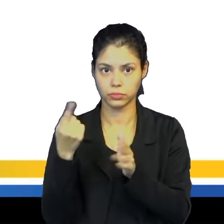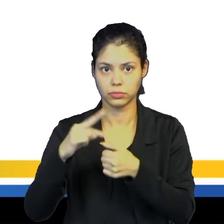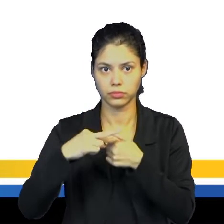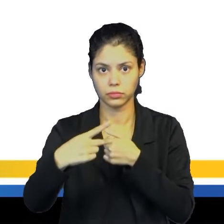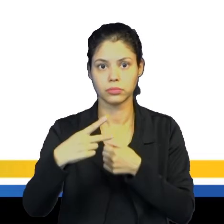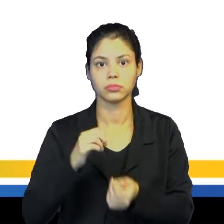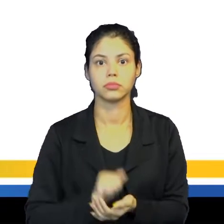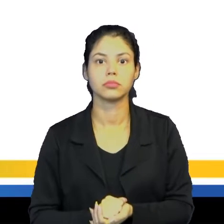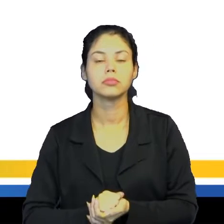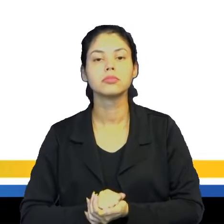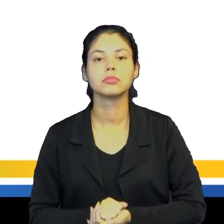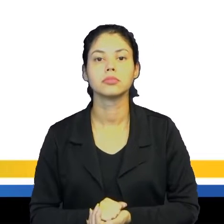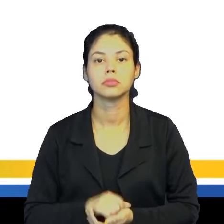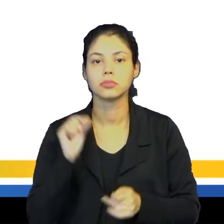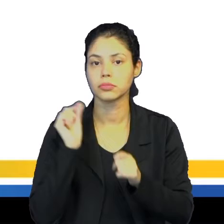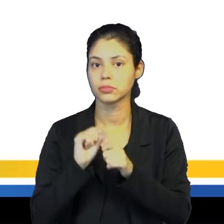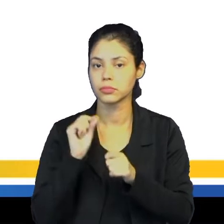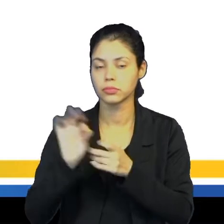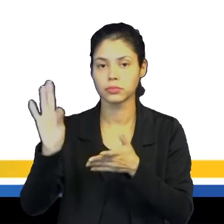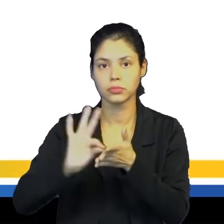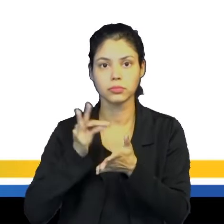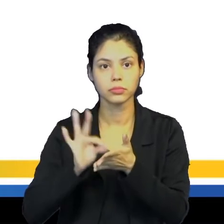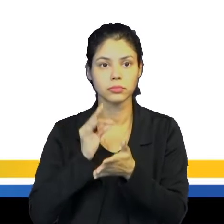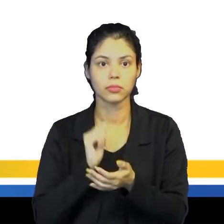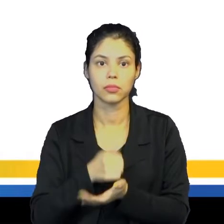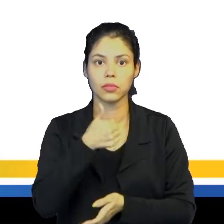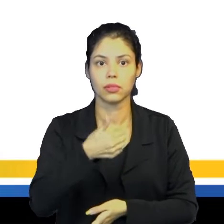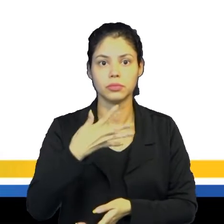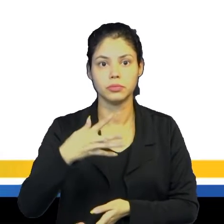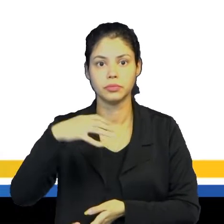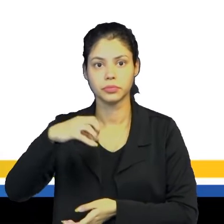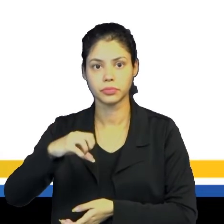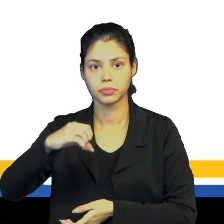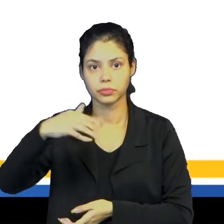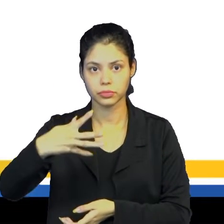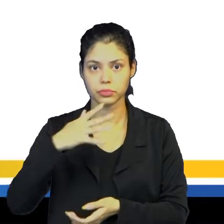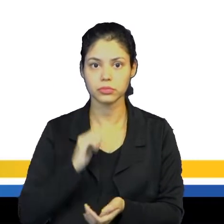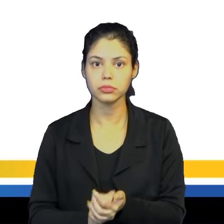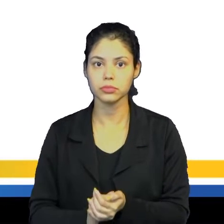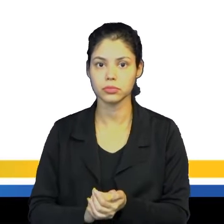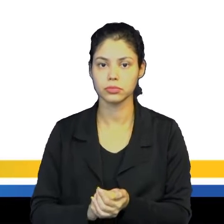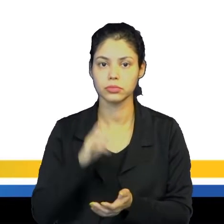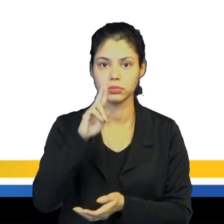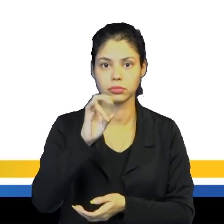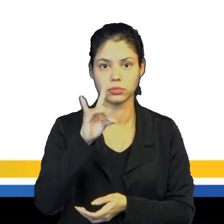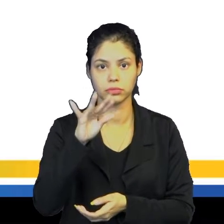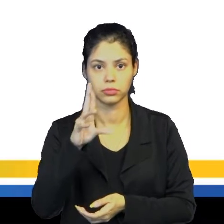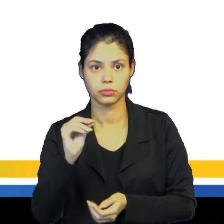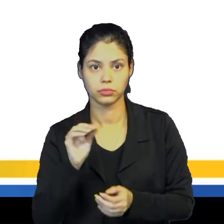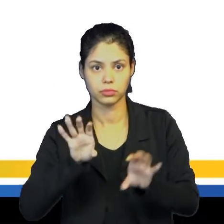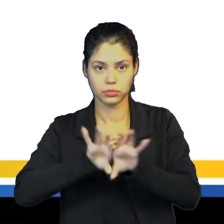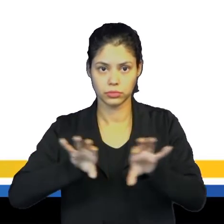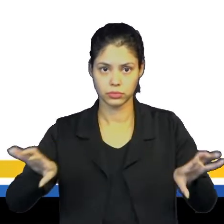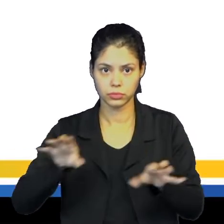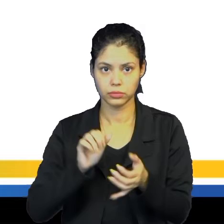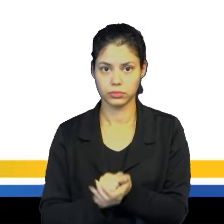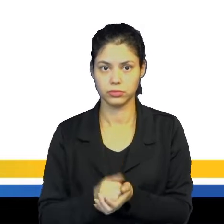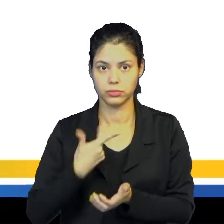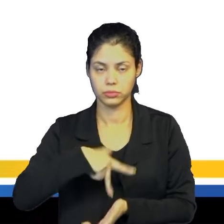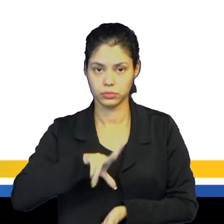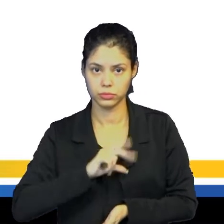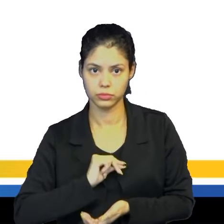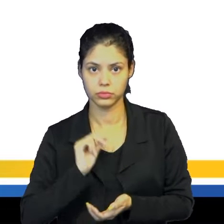consequência do descobrimento da América foi a assinatura, né, em 1494, do Tratado de Tordesilhas, que separou terras